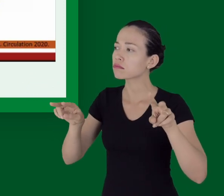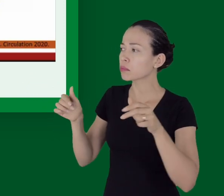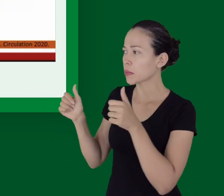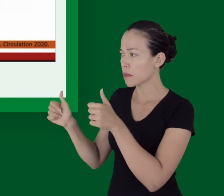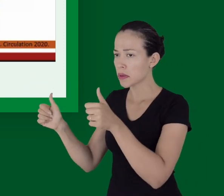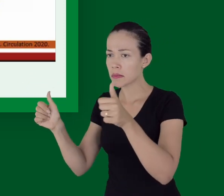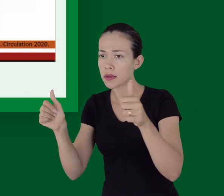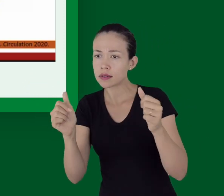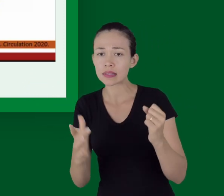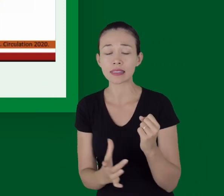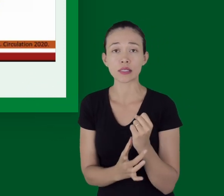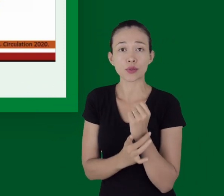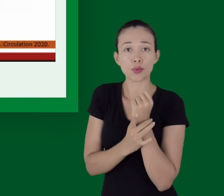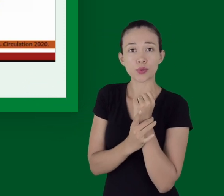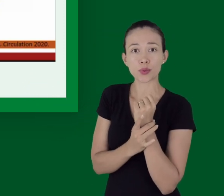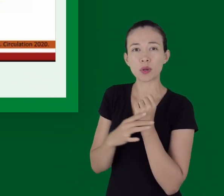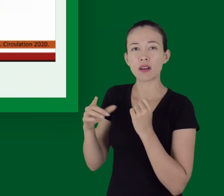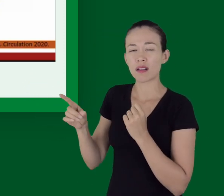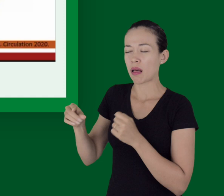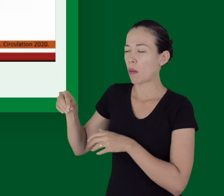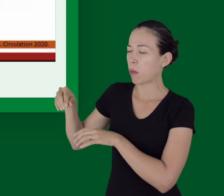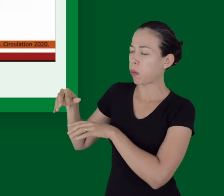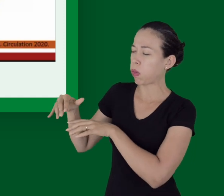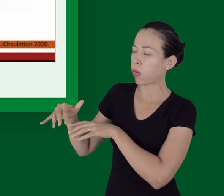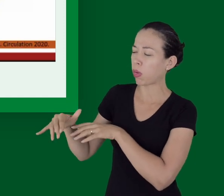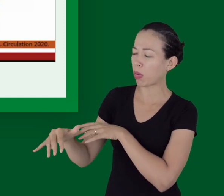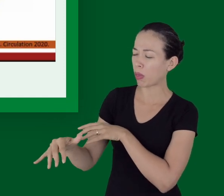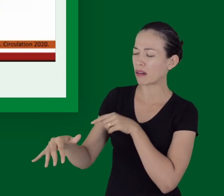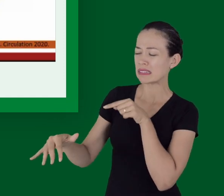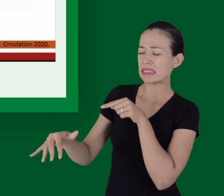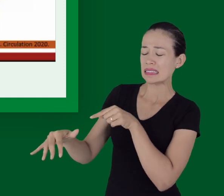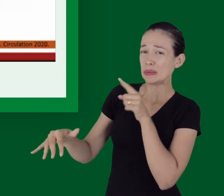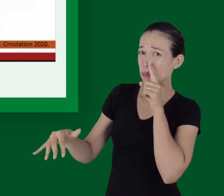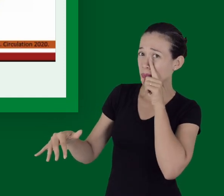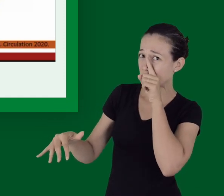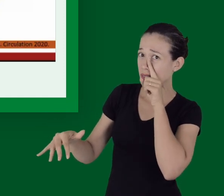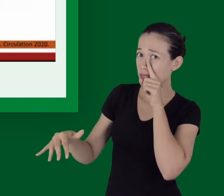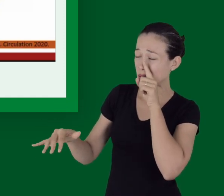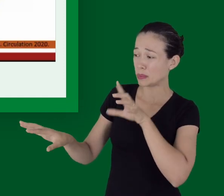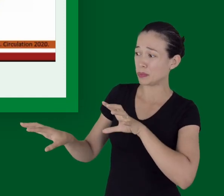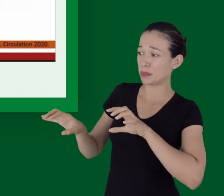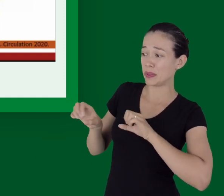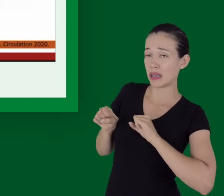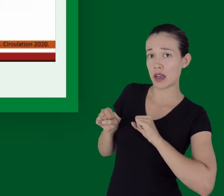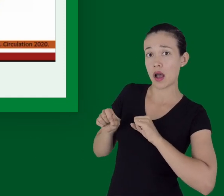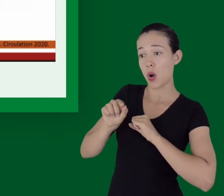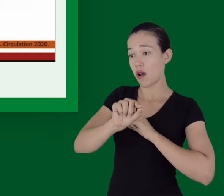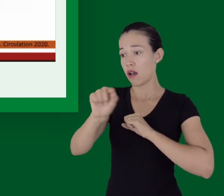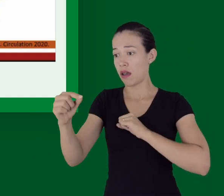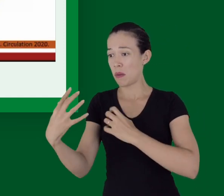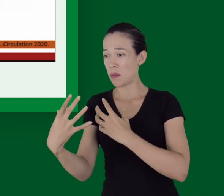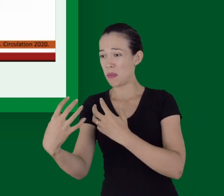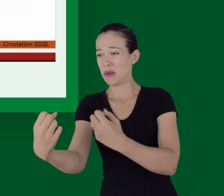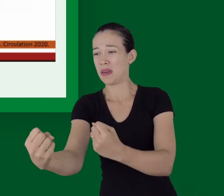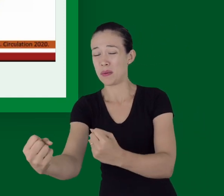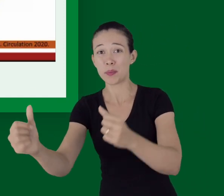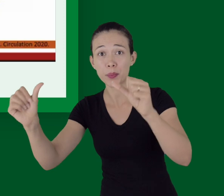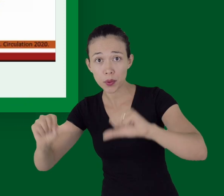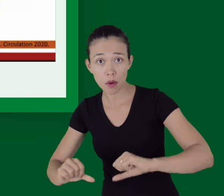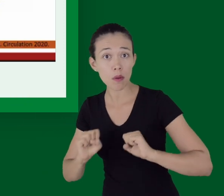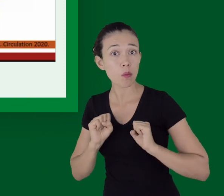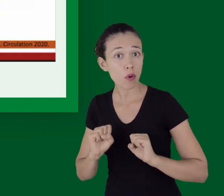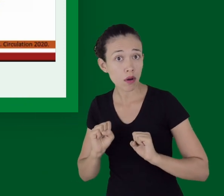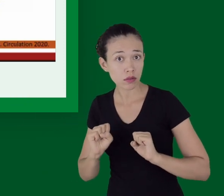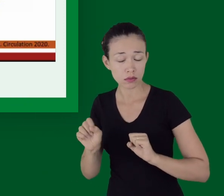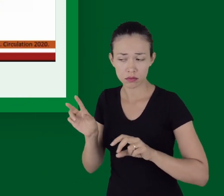Então, avaliar a segurança da cena, ver se não tem líquidos inflamáveis, alguma coisa que possa expor risco a você ou ao socorrista que esteja na cena.